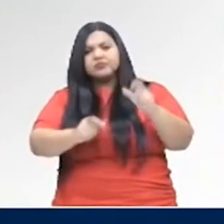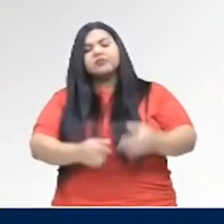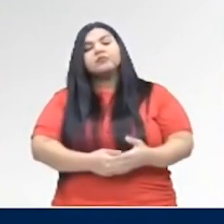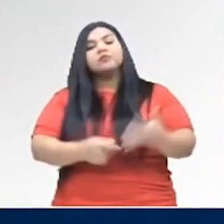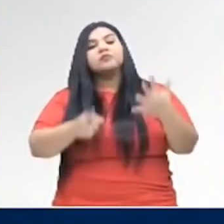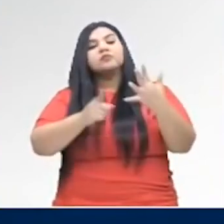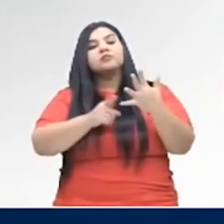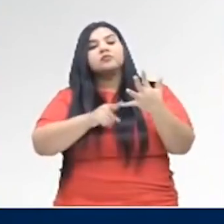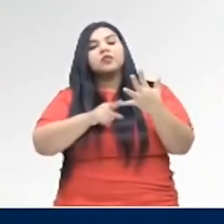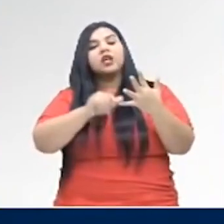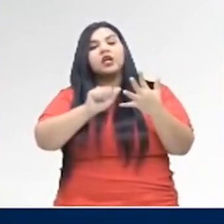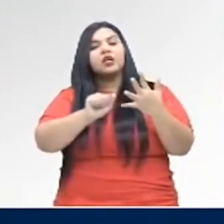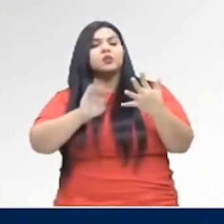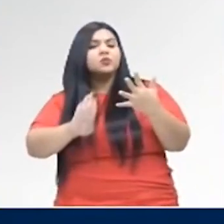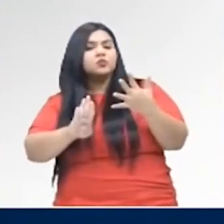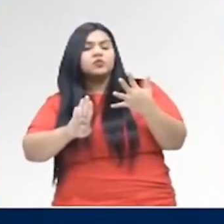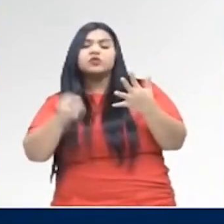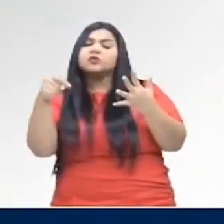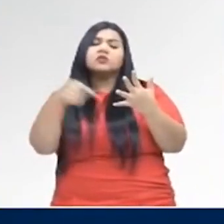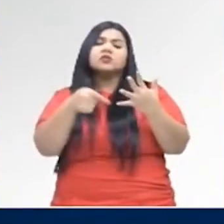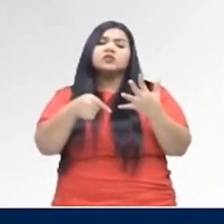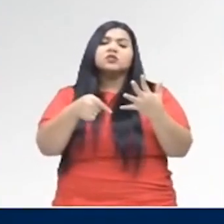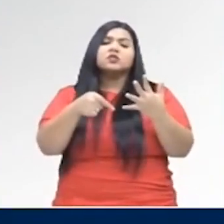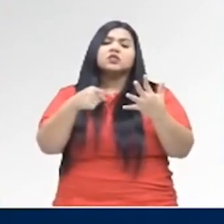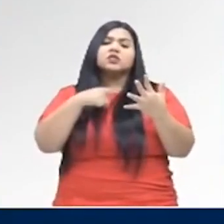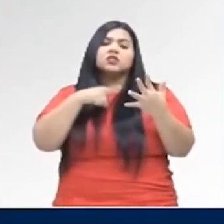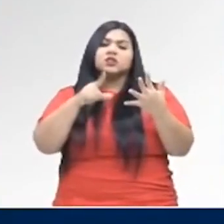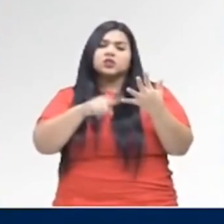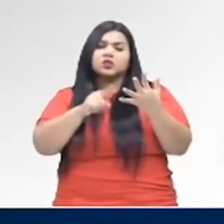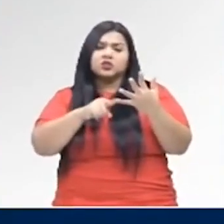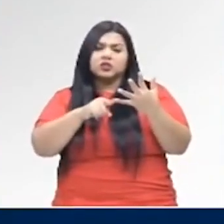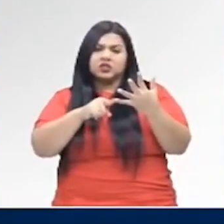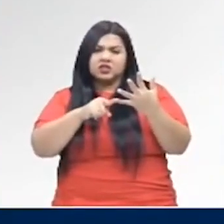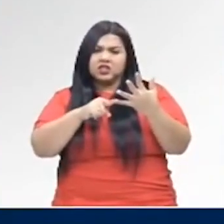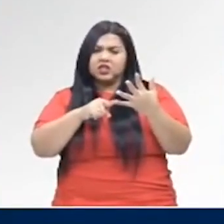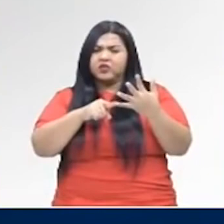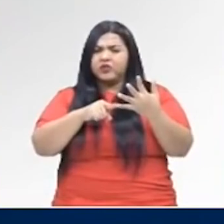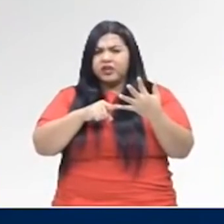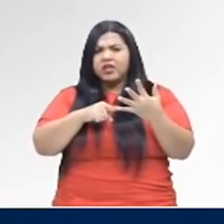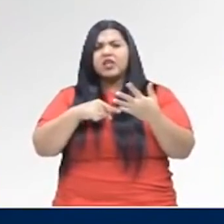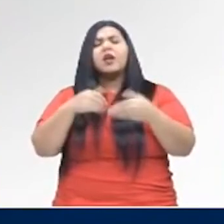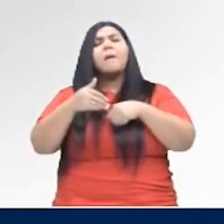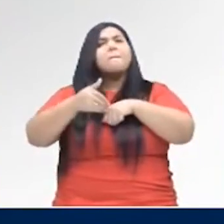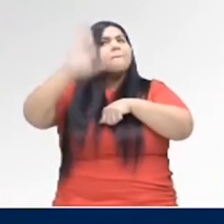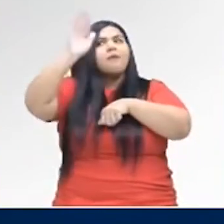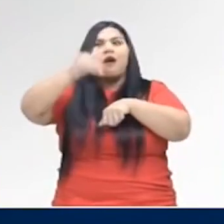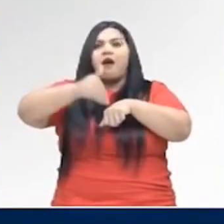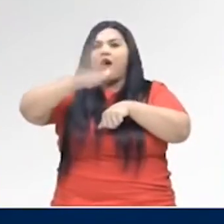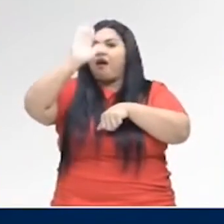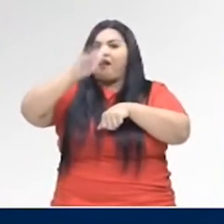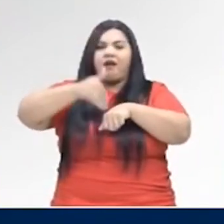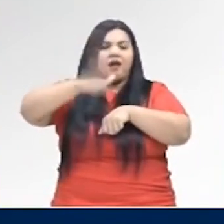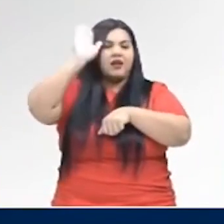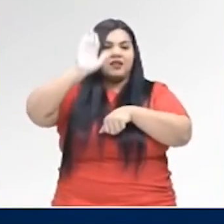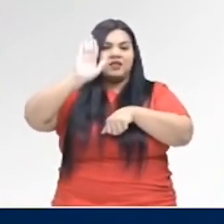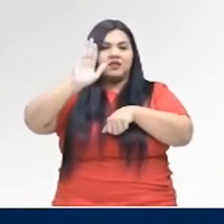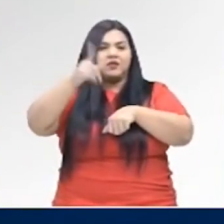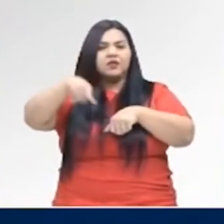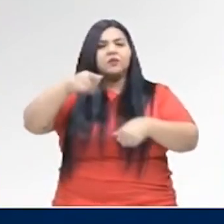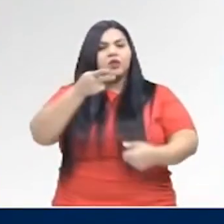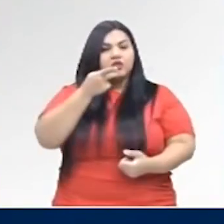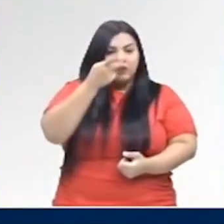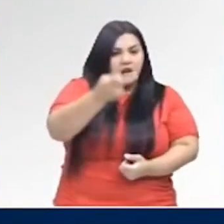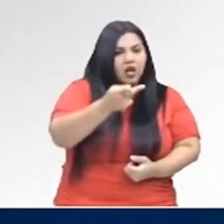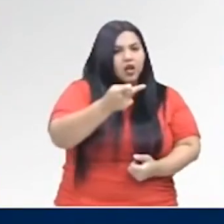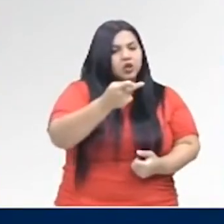E os abundantes. Os abundantes, eles têm duas formas. Abundantes, abundam. Eles têm mais. Eles têm... Você pode pronunciar de duas